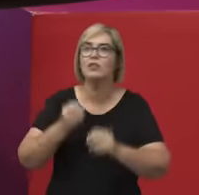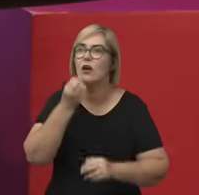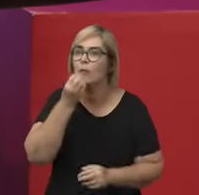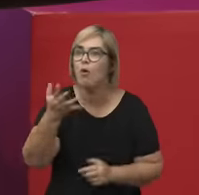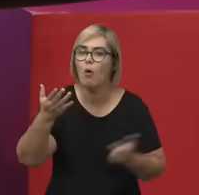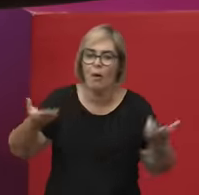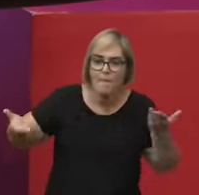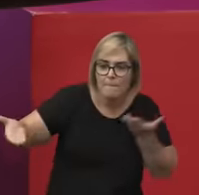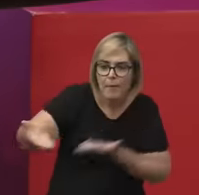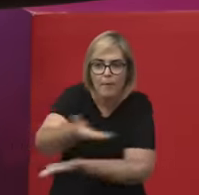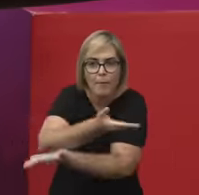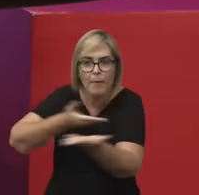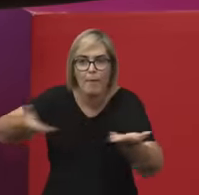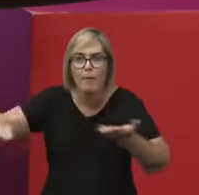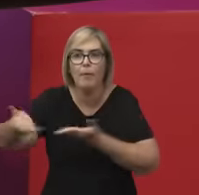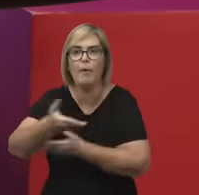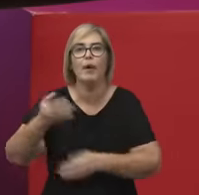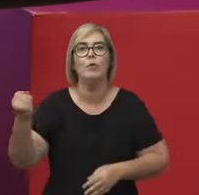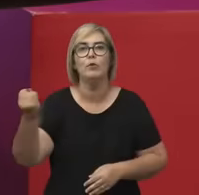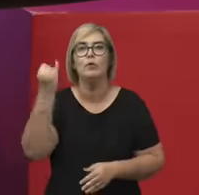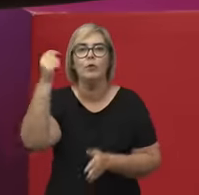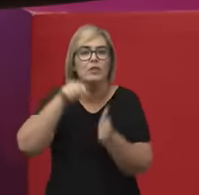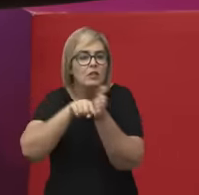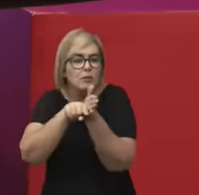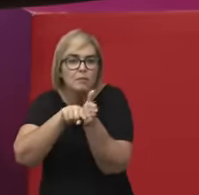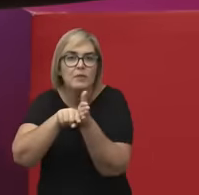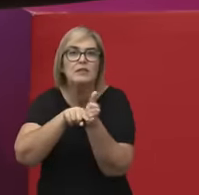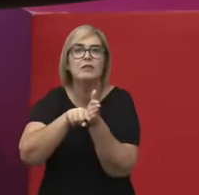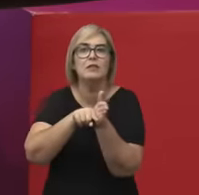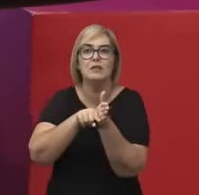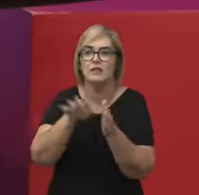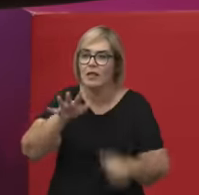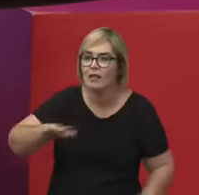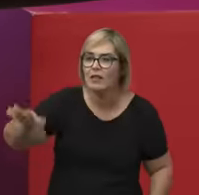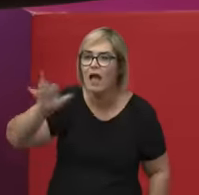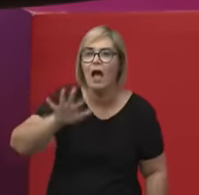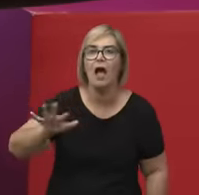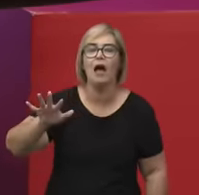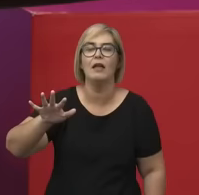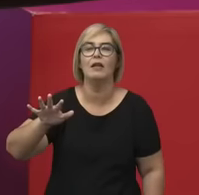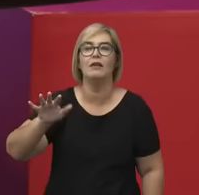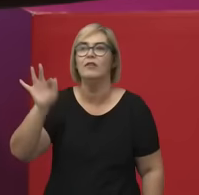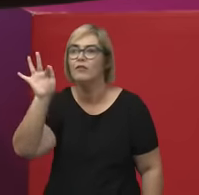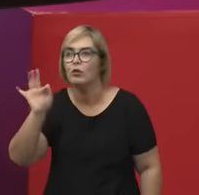social, as nossas boas práticas de pesquisa no que diz respeito à universidade, as nossas boas práticas